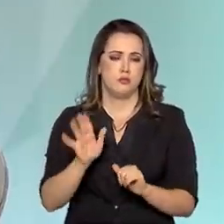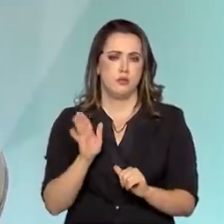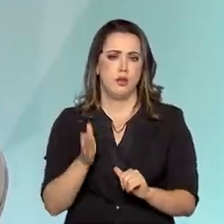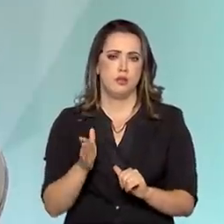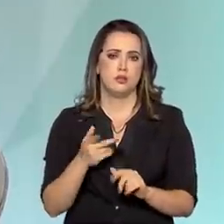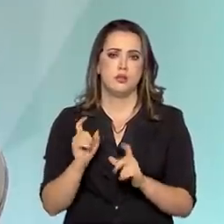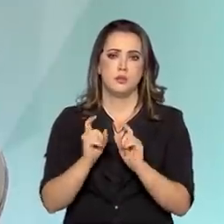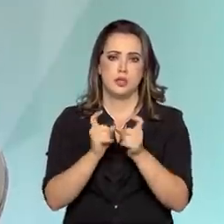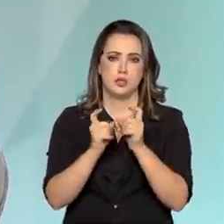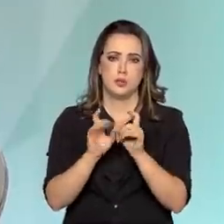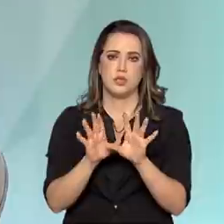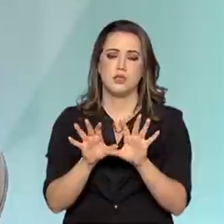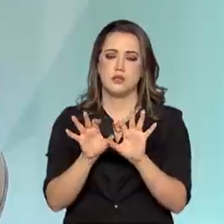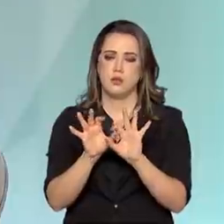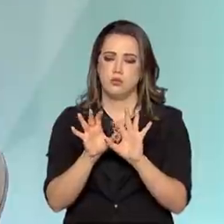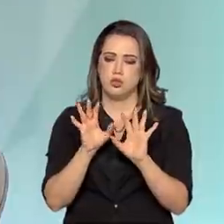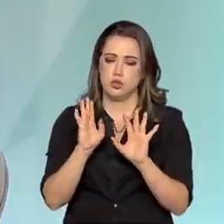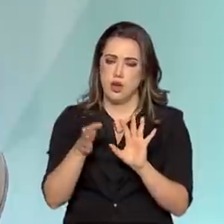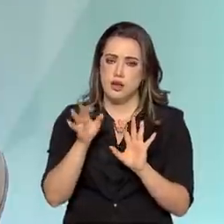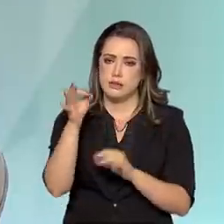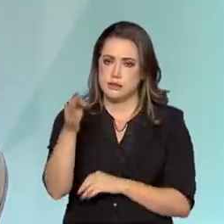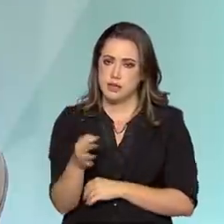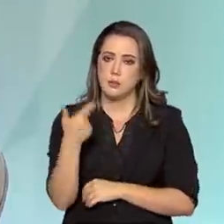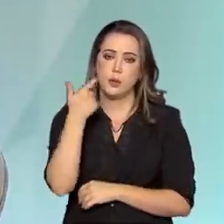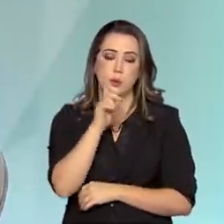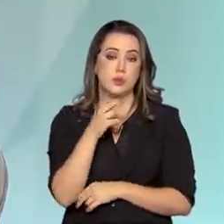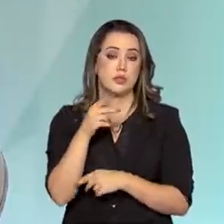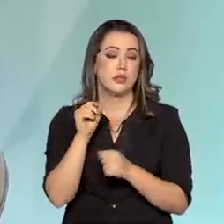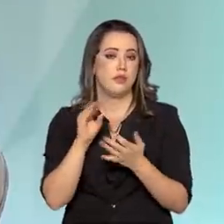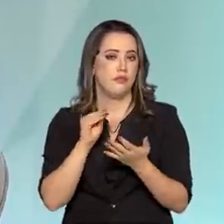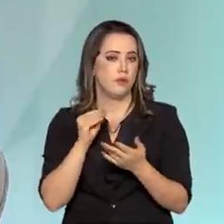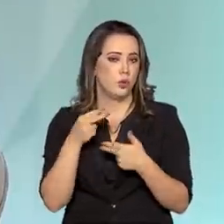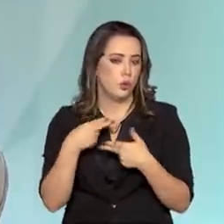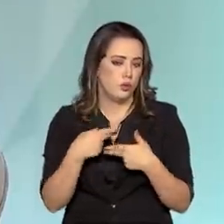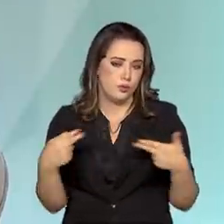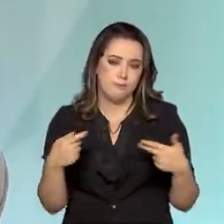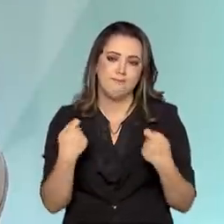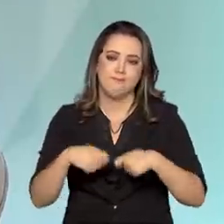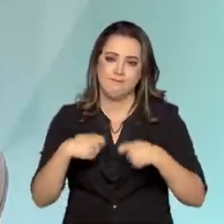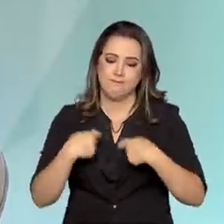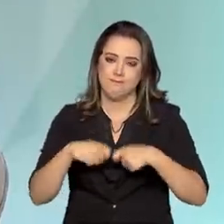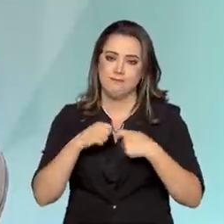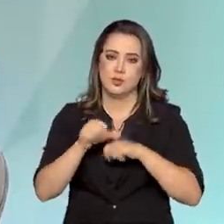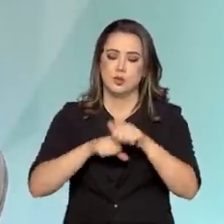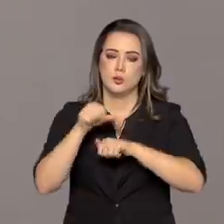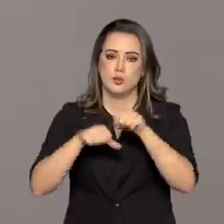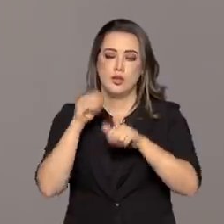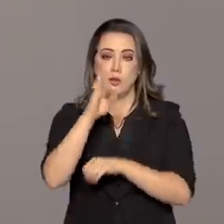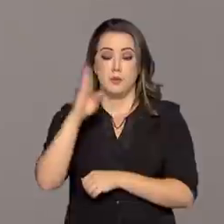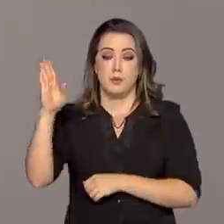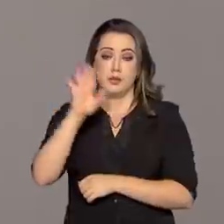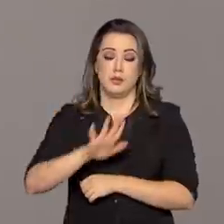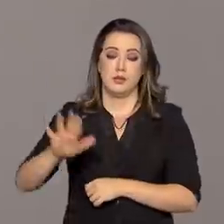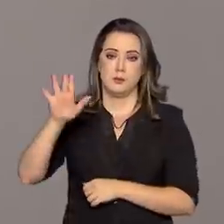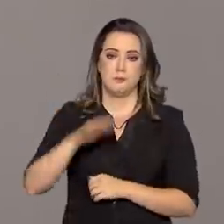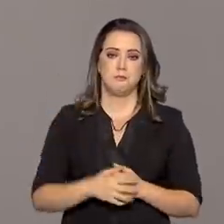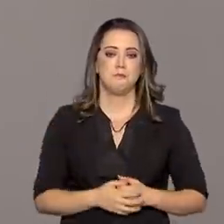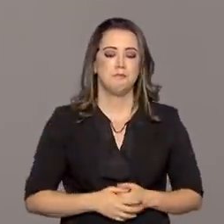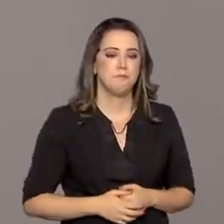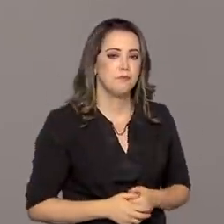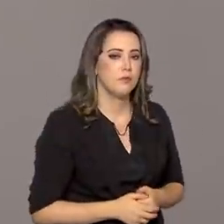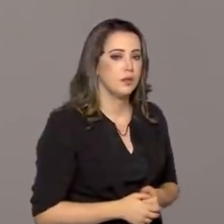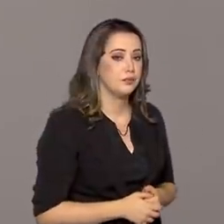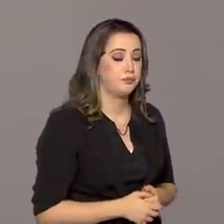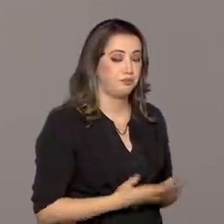gestões completas aí para conseguir tudo que nos falta para ter os devidos backups e as modernizações na Biblioteca Nacional. Com o avanço da vacinação no